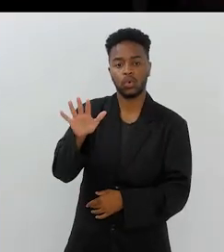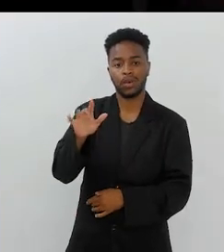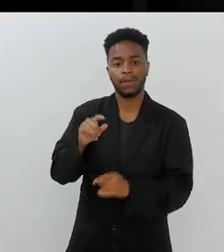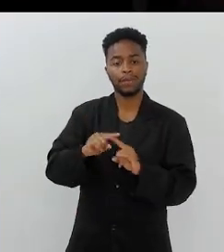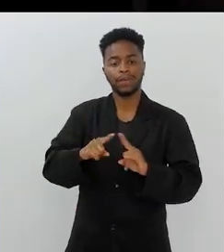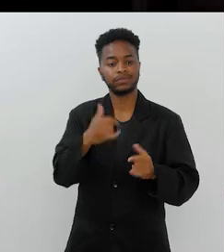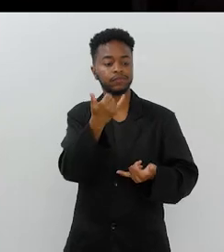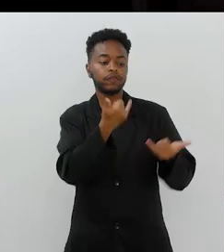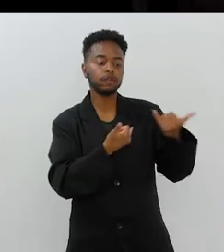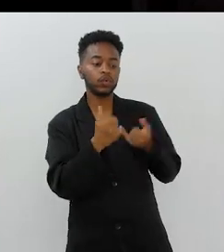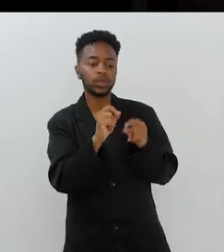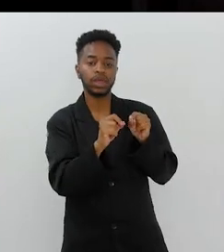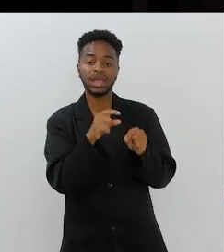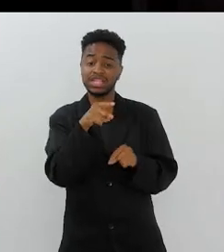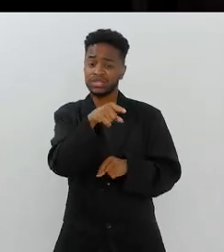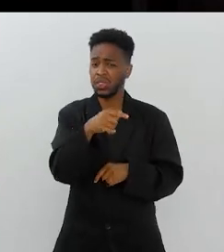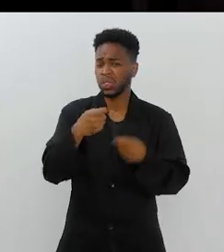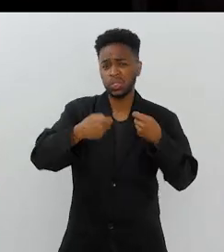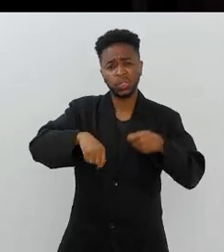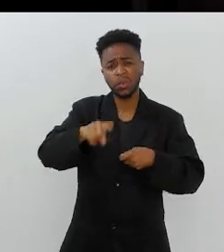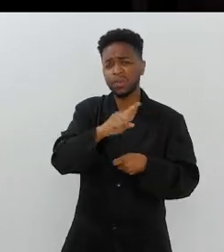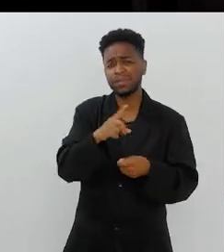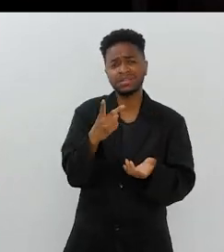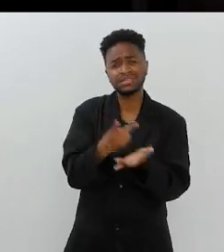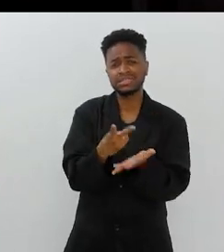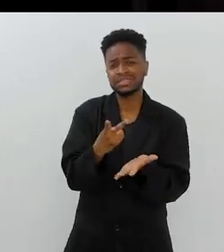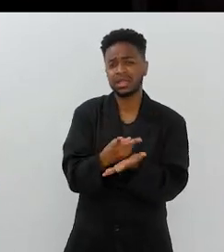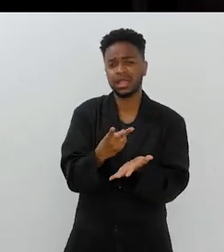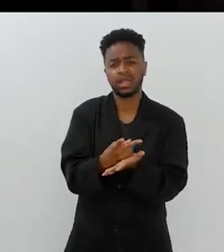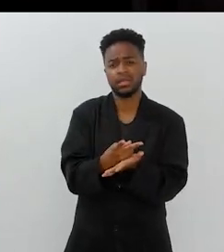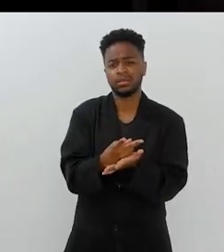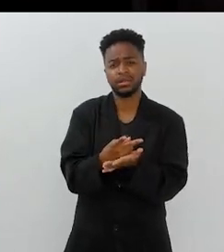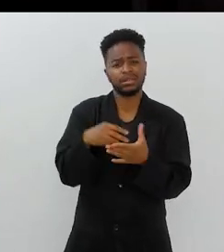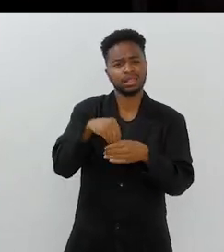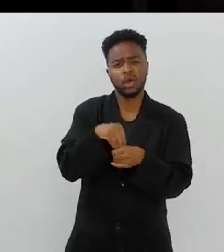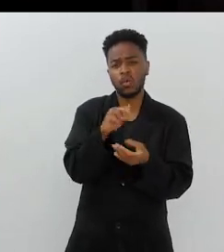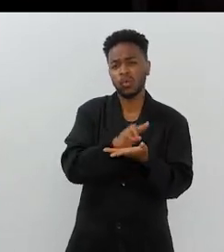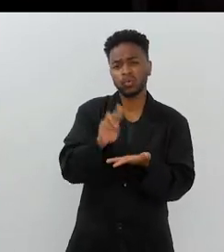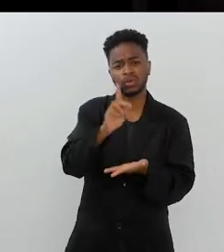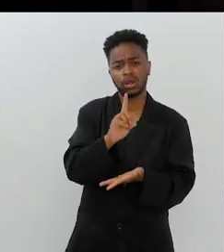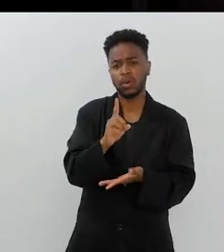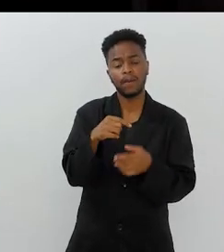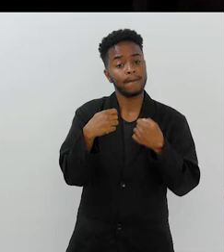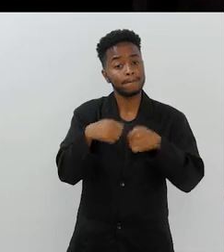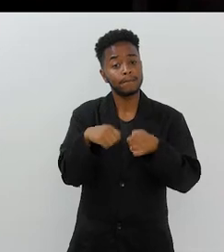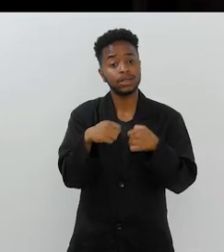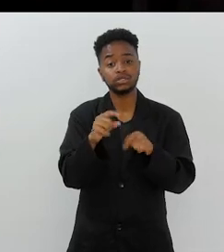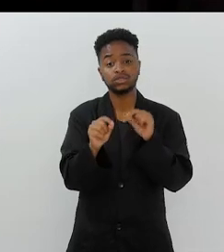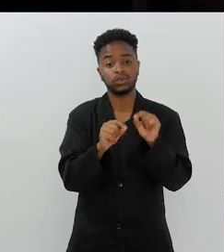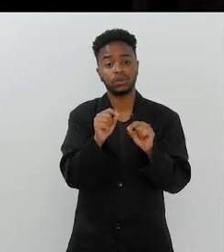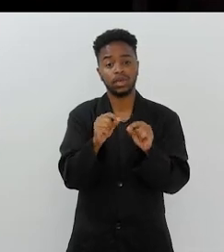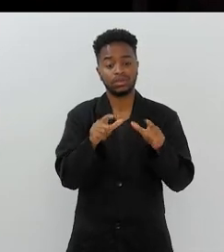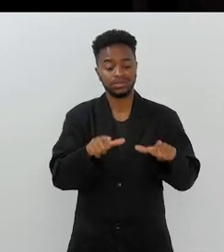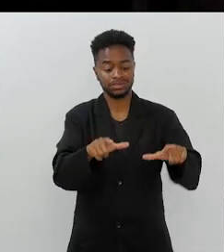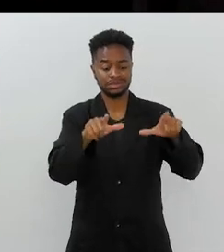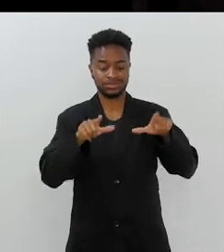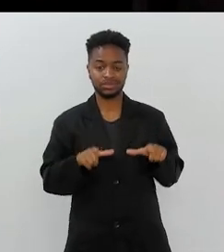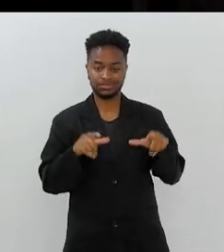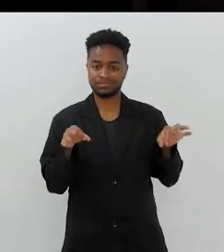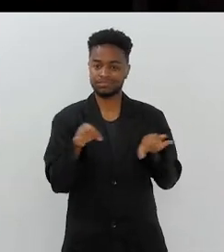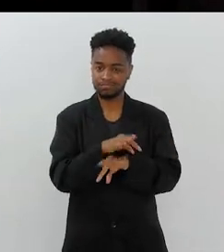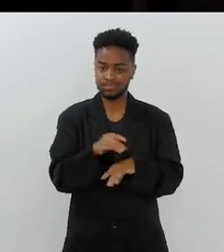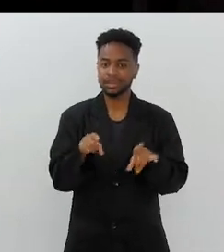dizia, amiga, você não precisa ficar o tempo todo no banco da universidade. Você precisa do teu